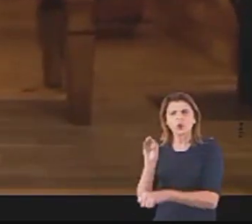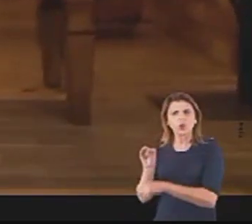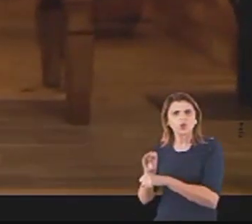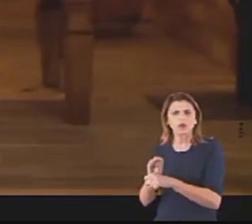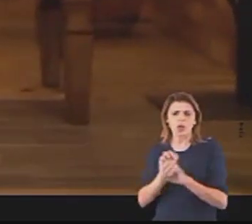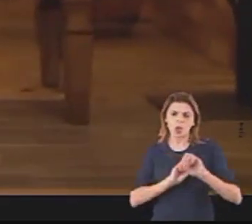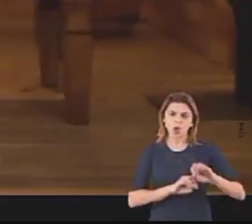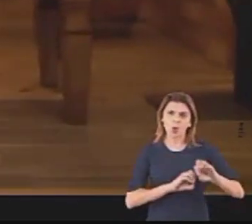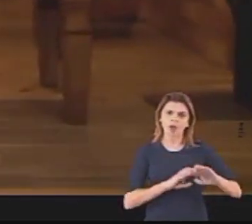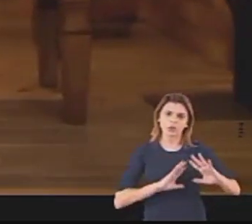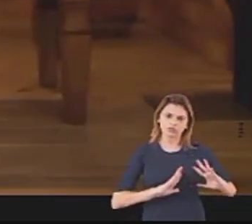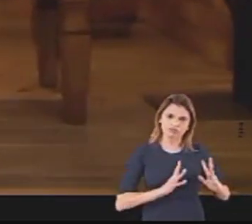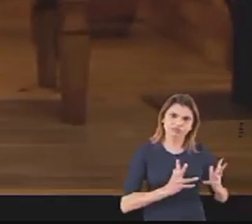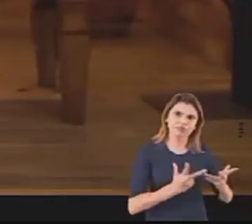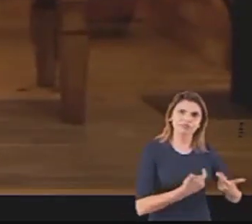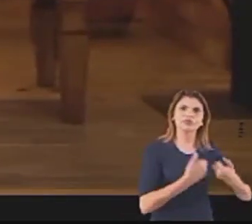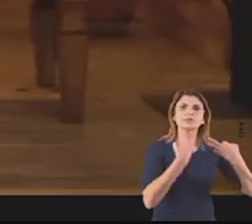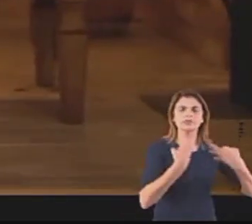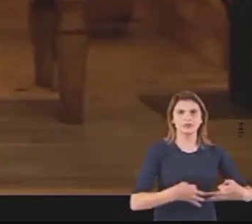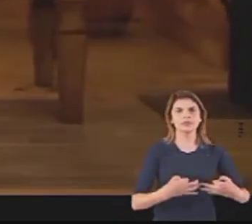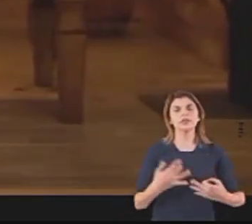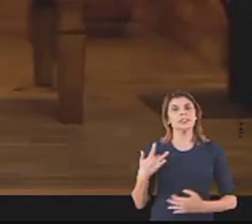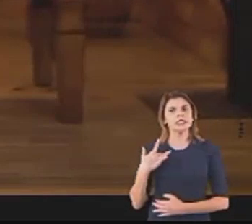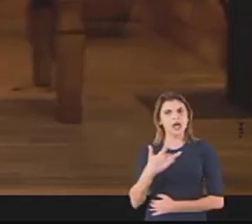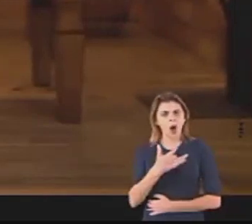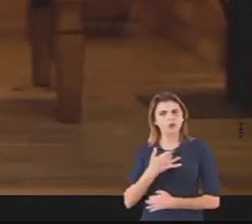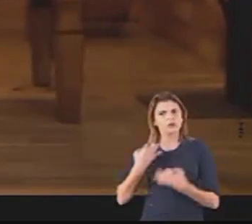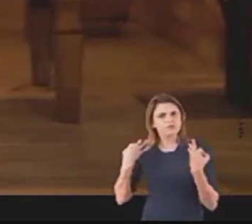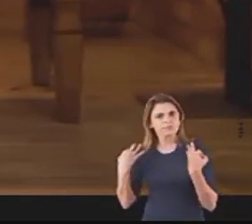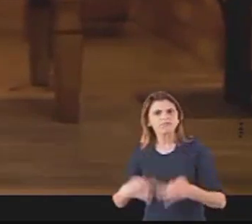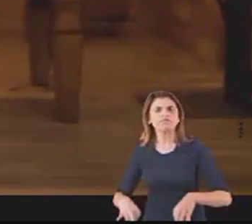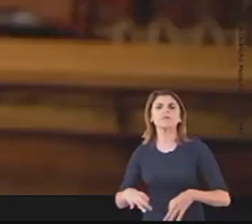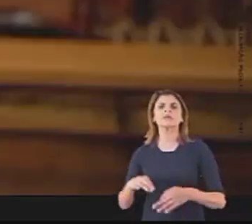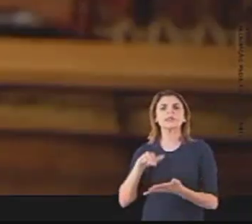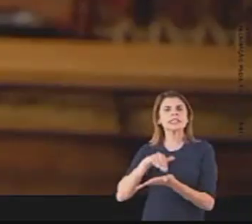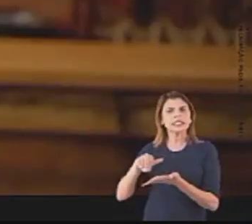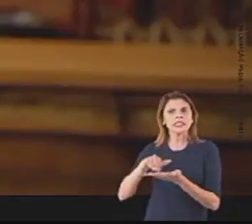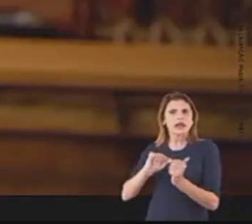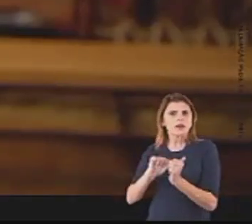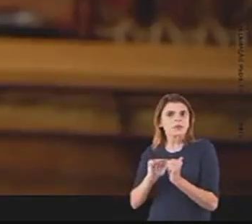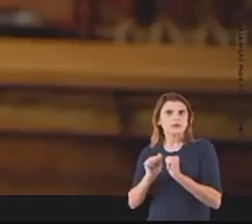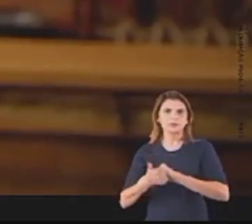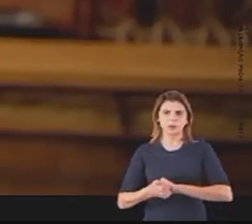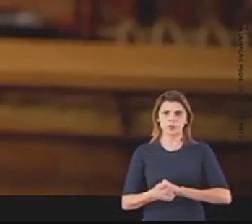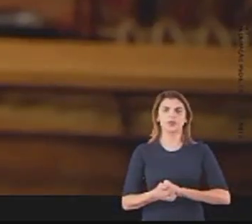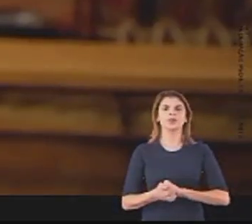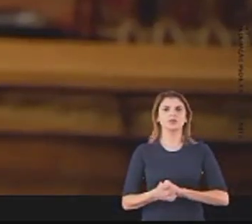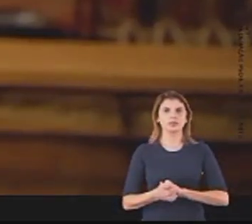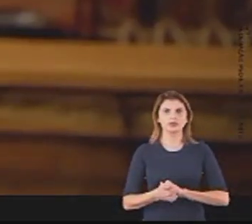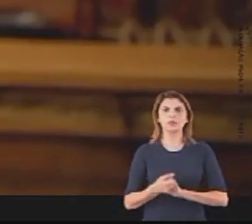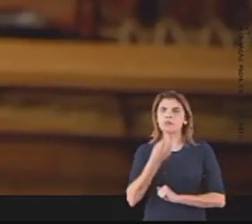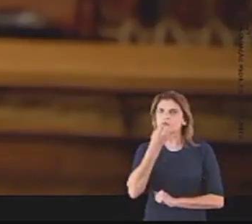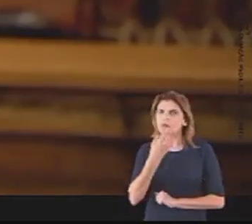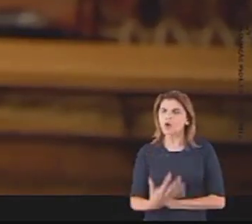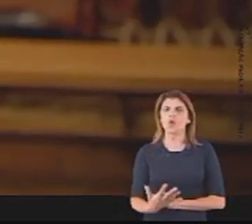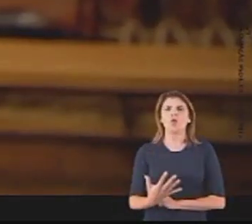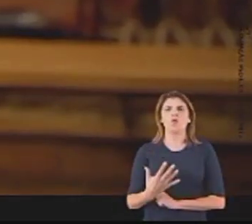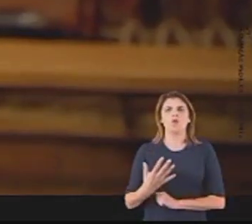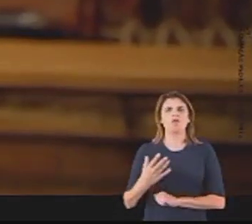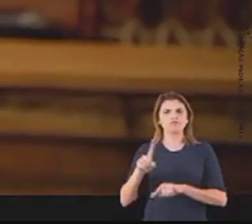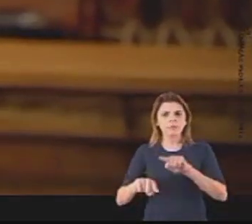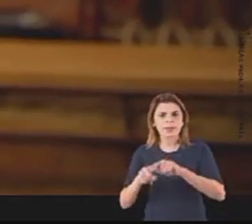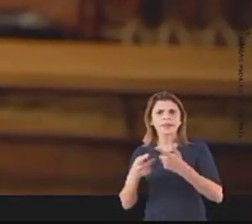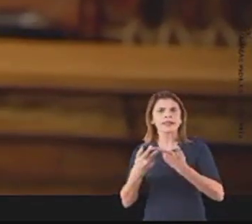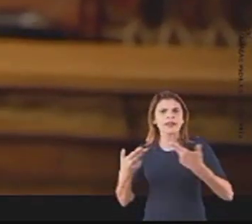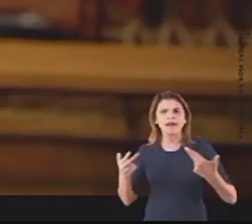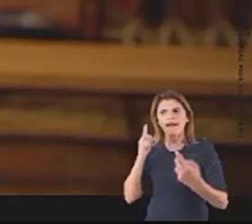educação funcionar, fazer a saúde funcionar, ter uma Secretaria de Esporte boa, bem equipada para